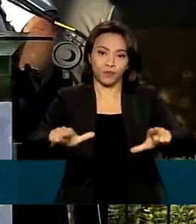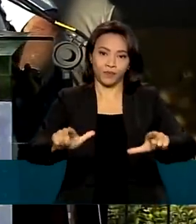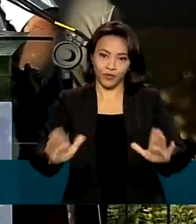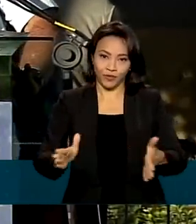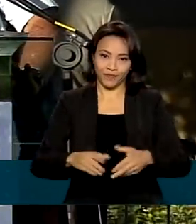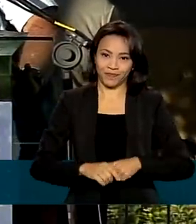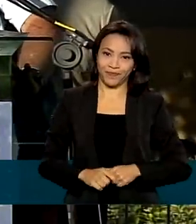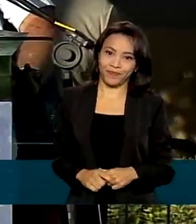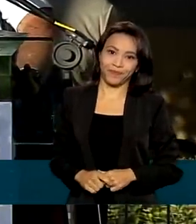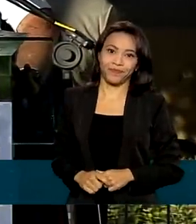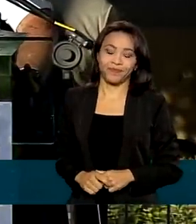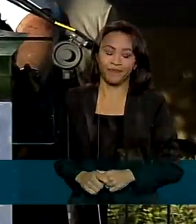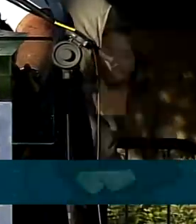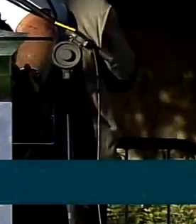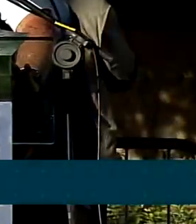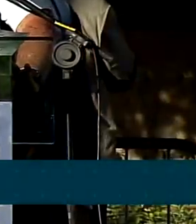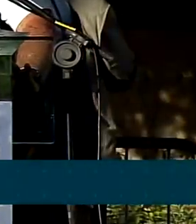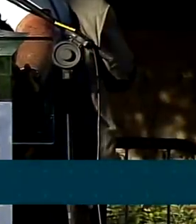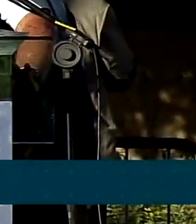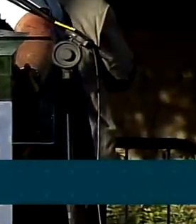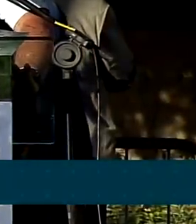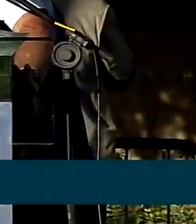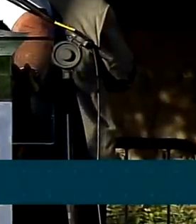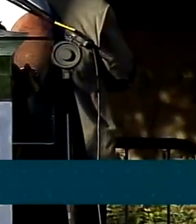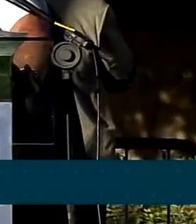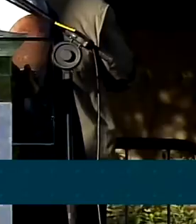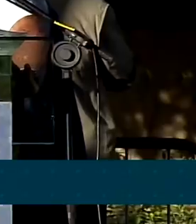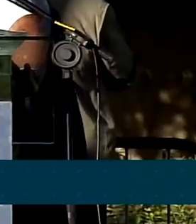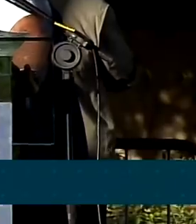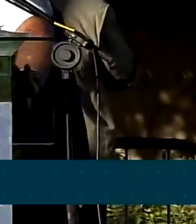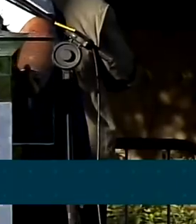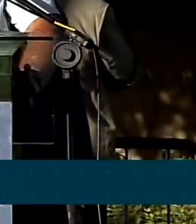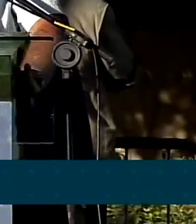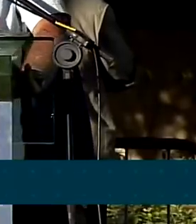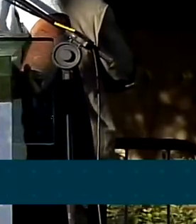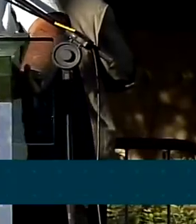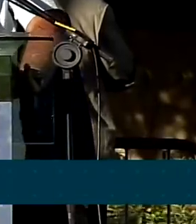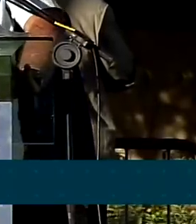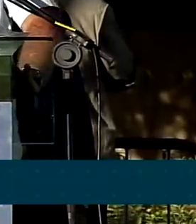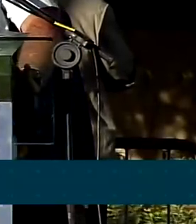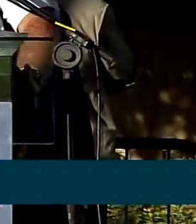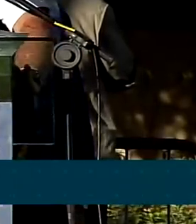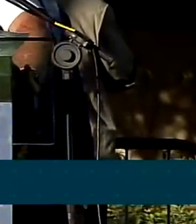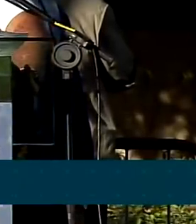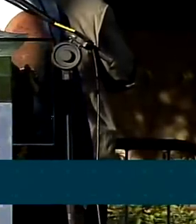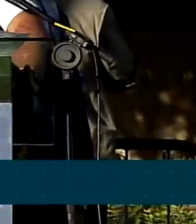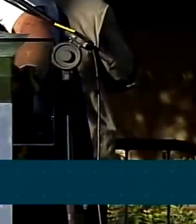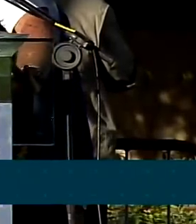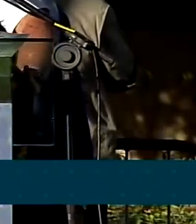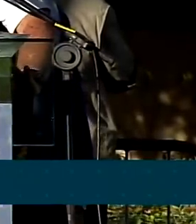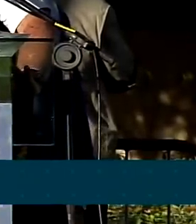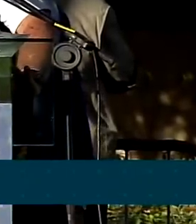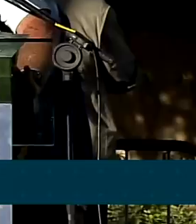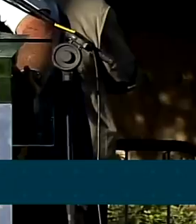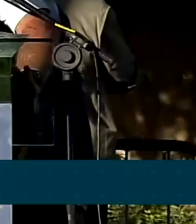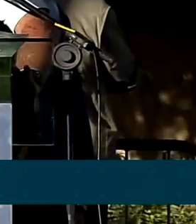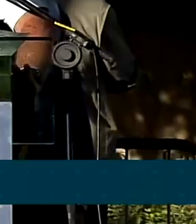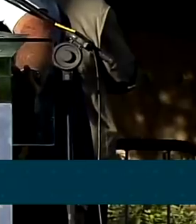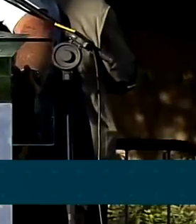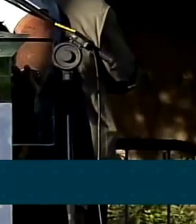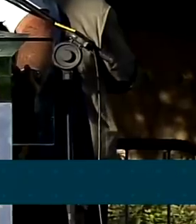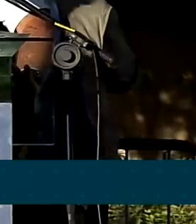somam a nós, ganham dignidade e passam agora a ser mais do que amigo dos fazendeiros.